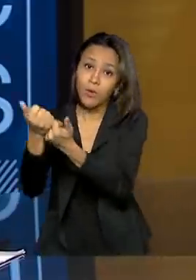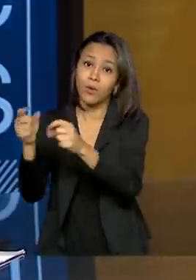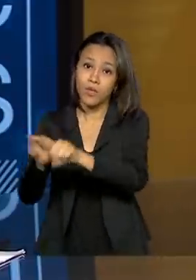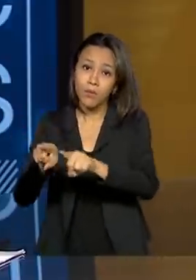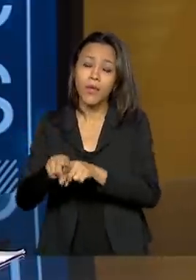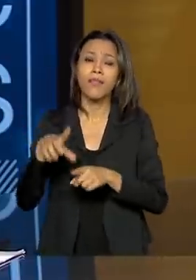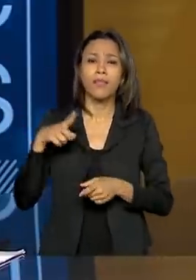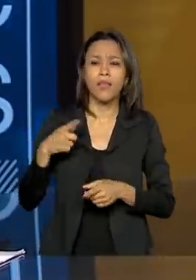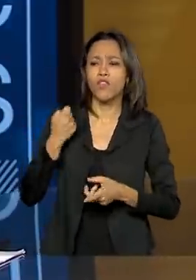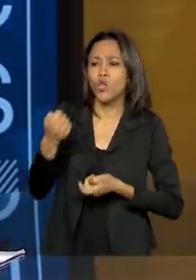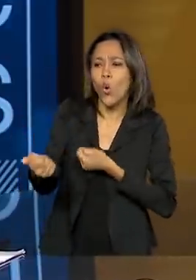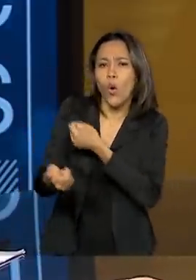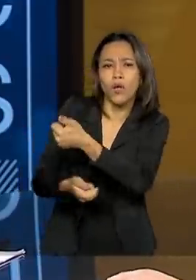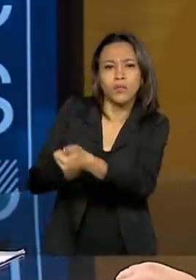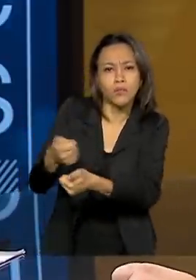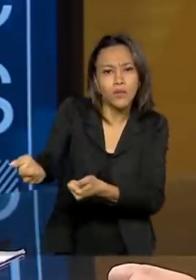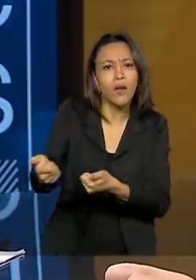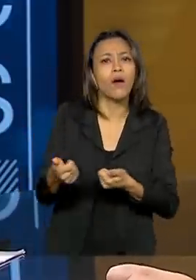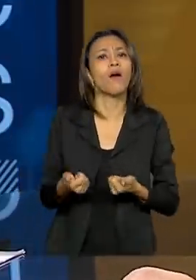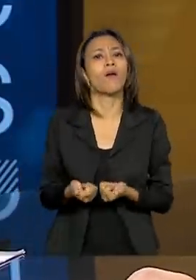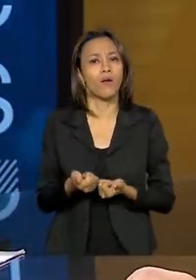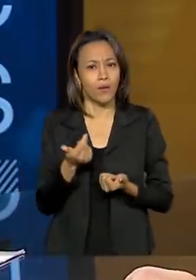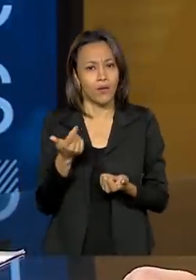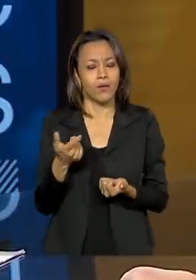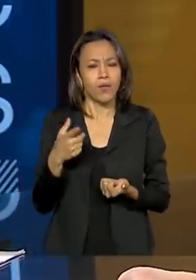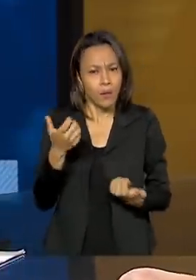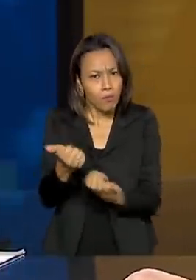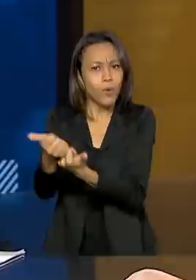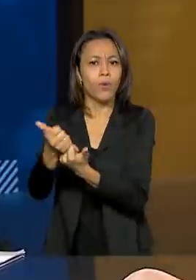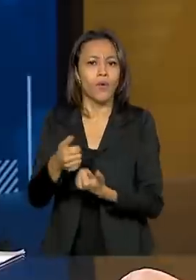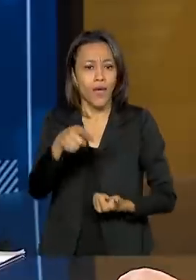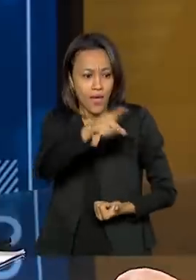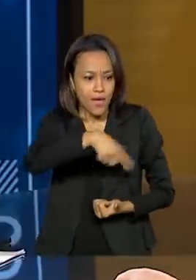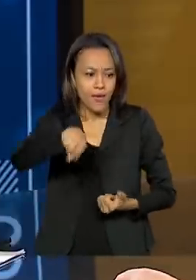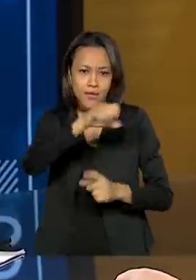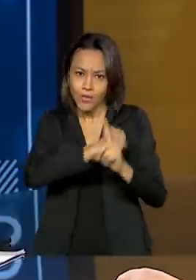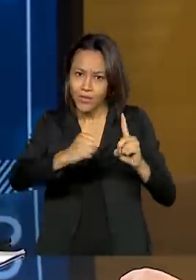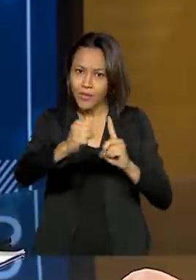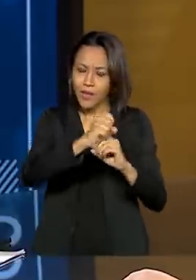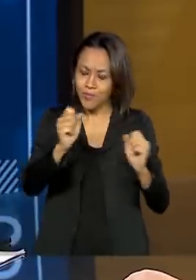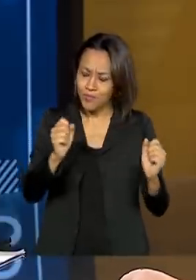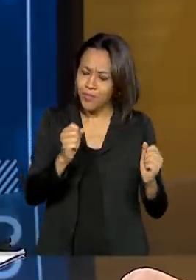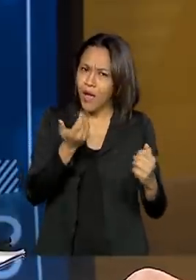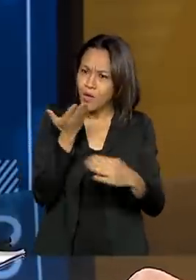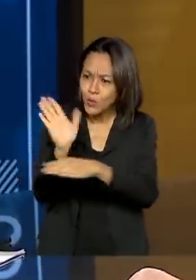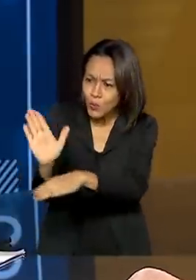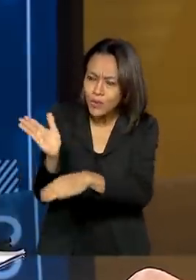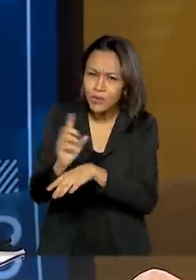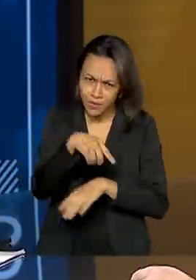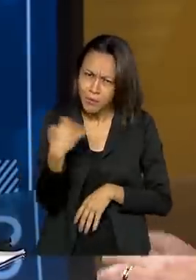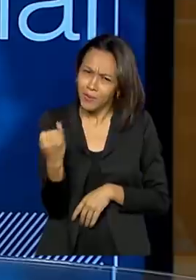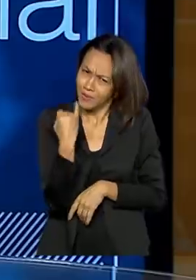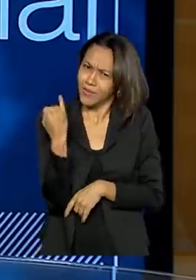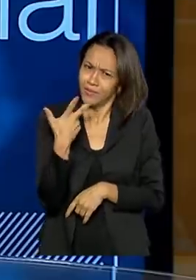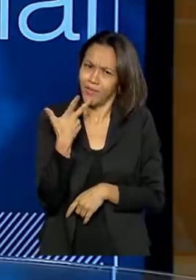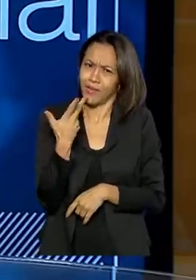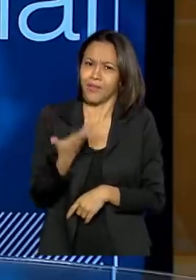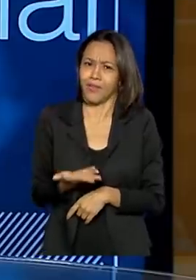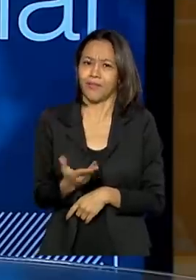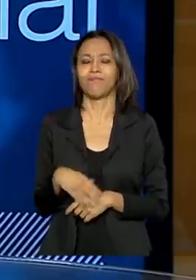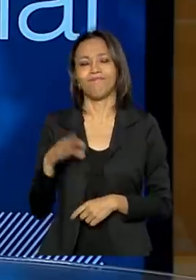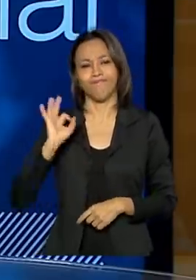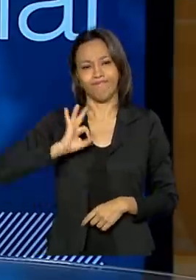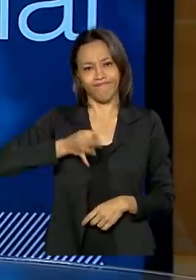de particulares. Essa comoção também da sociedade é um fato importante para ser ressaltado. Exatamente.